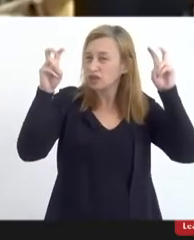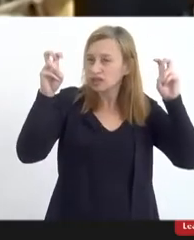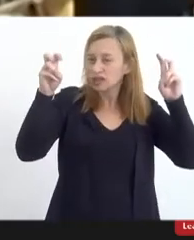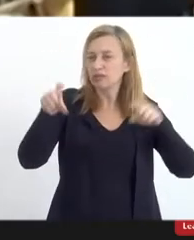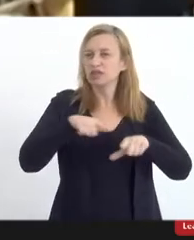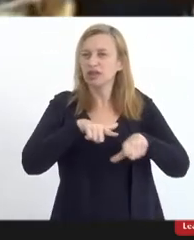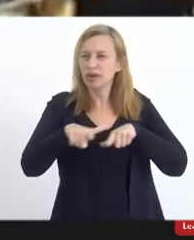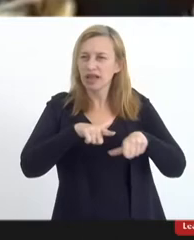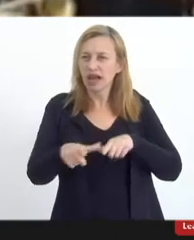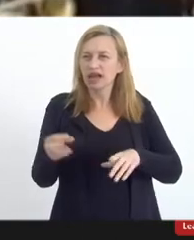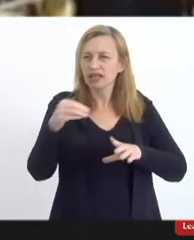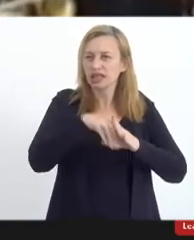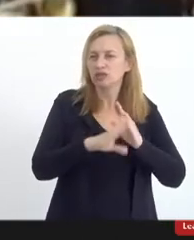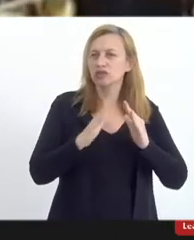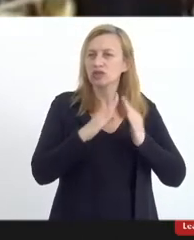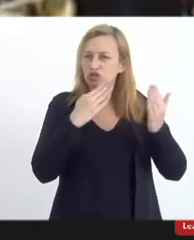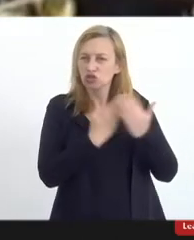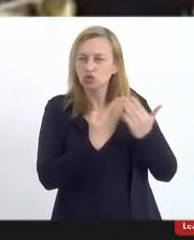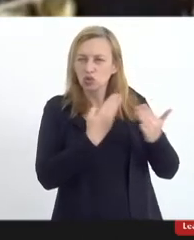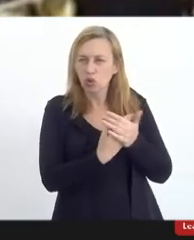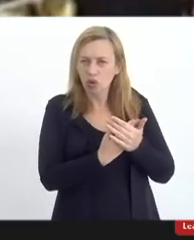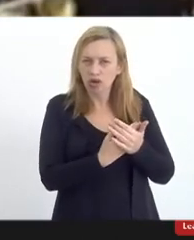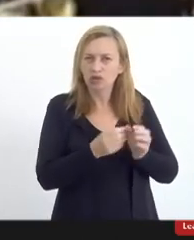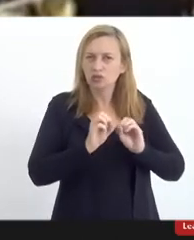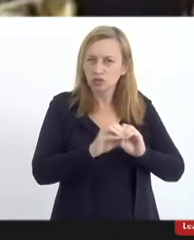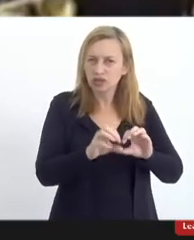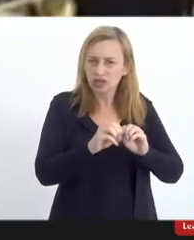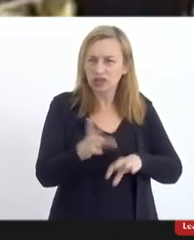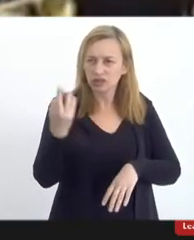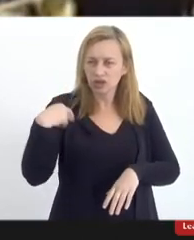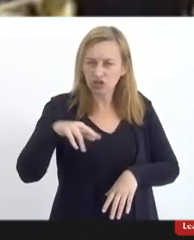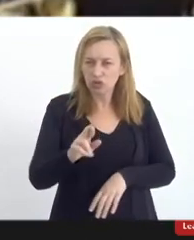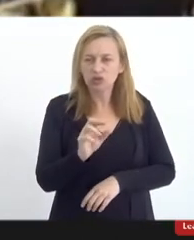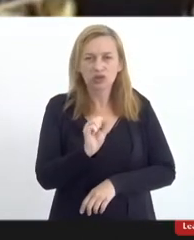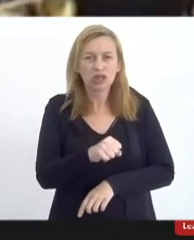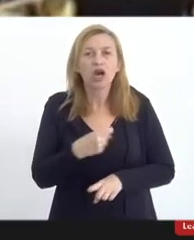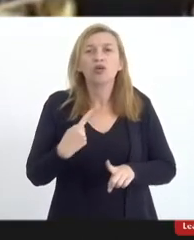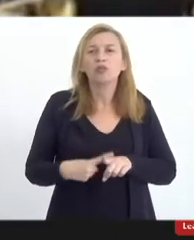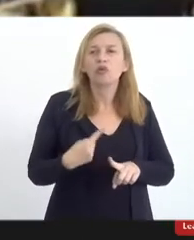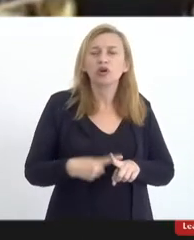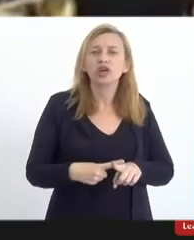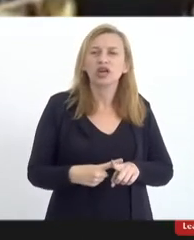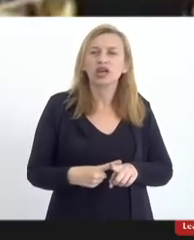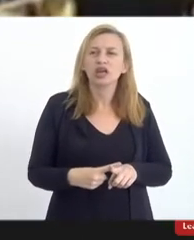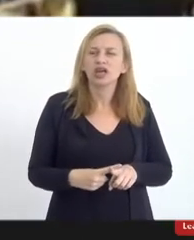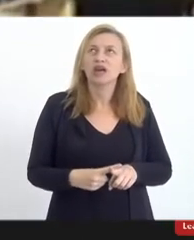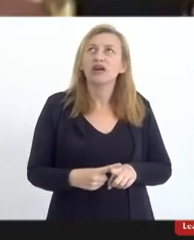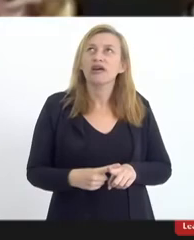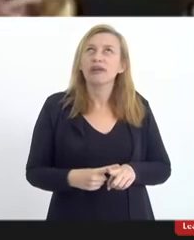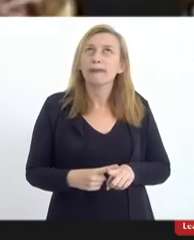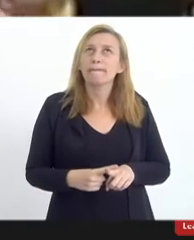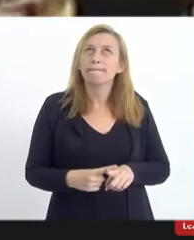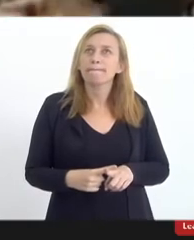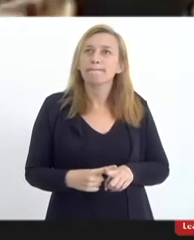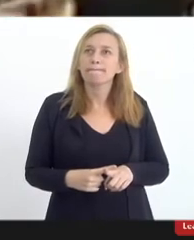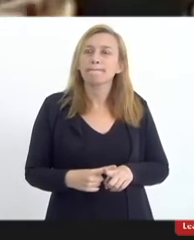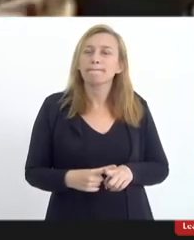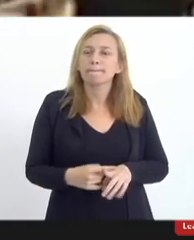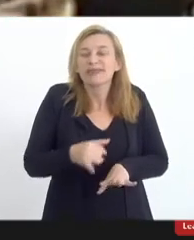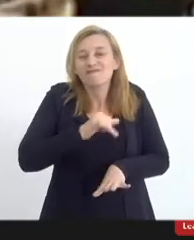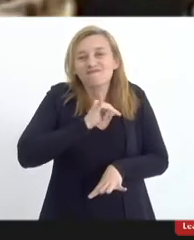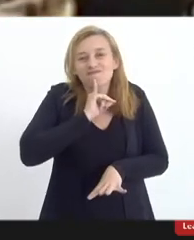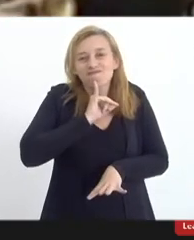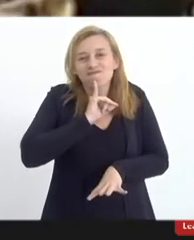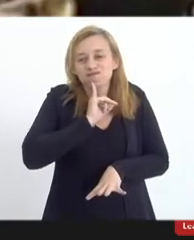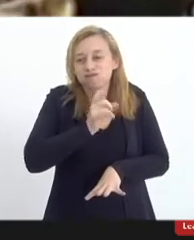na unidade, no ensino religioso. Porque isso ficou muito... Infelizmente,